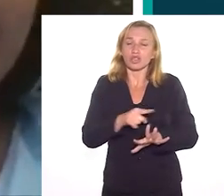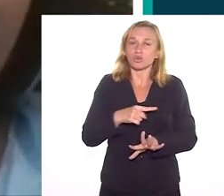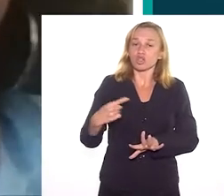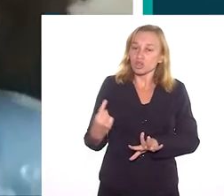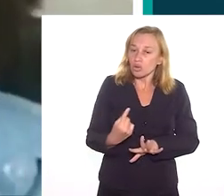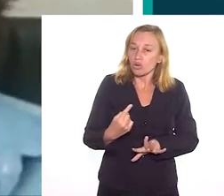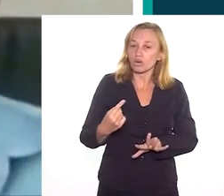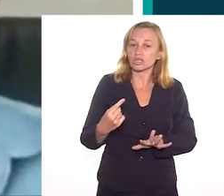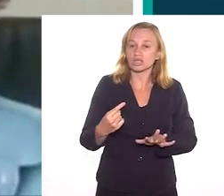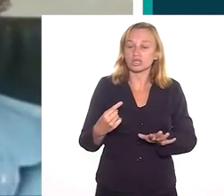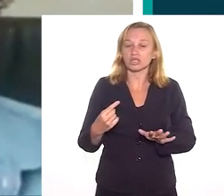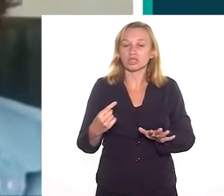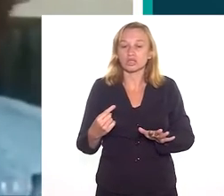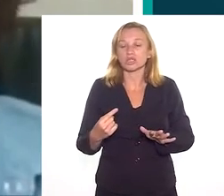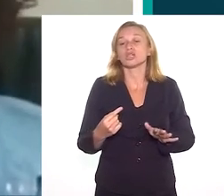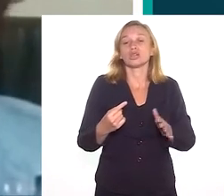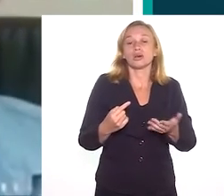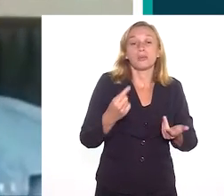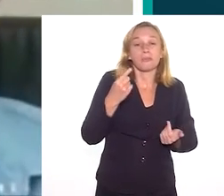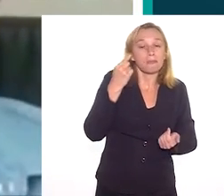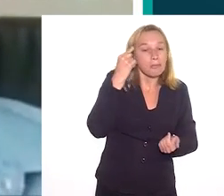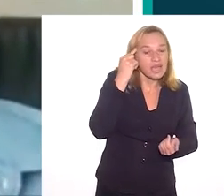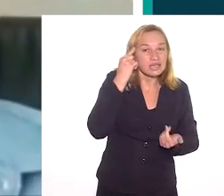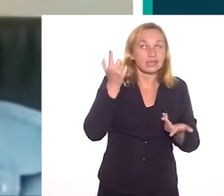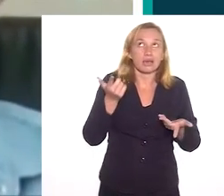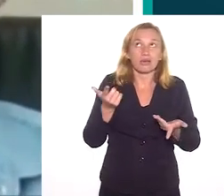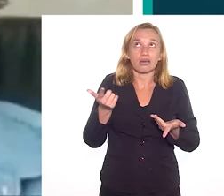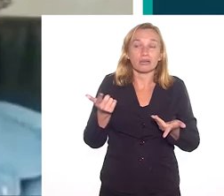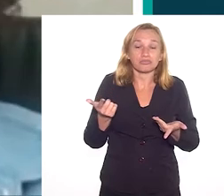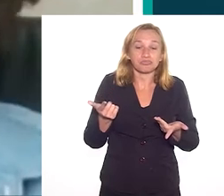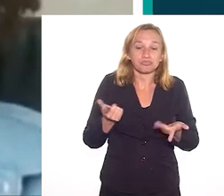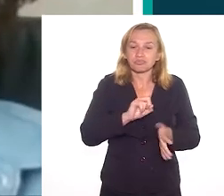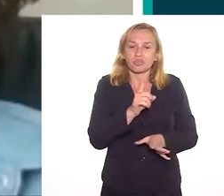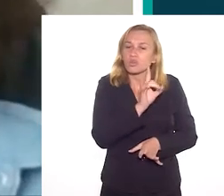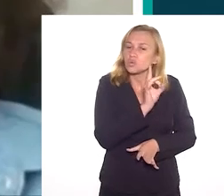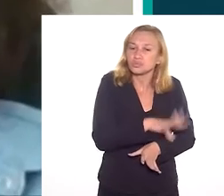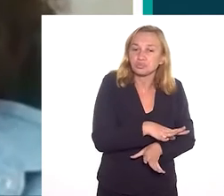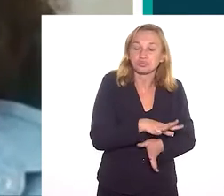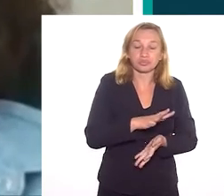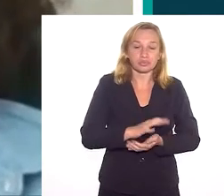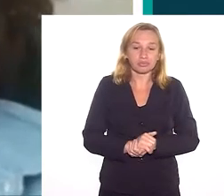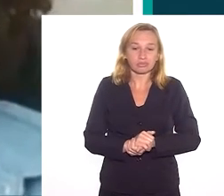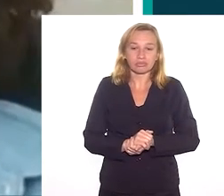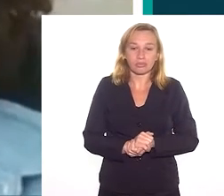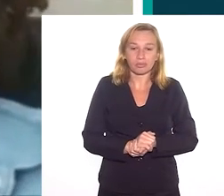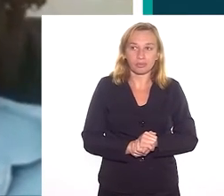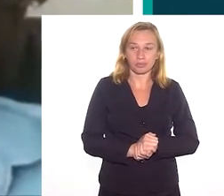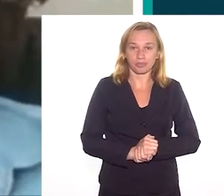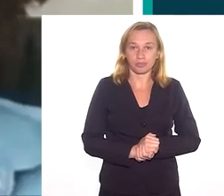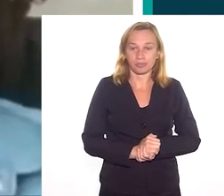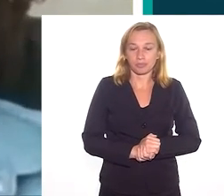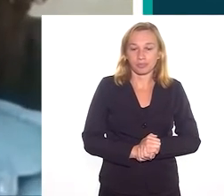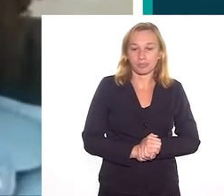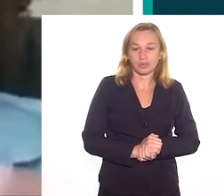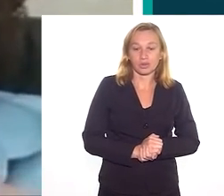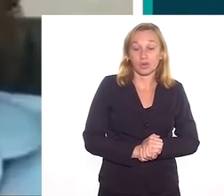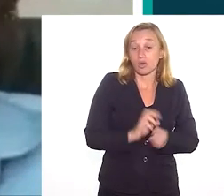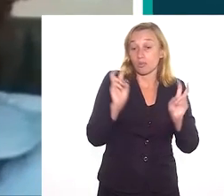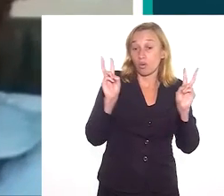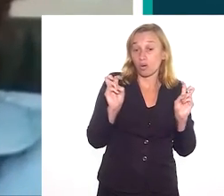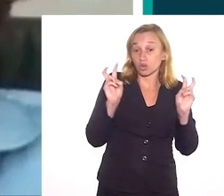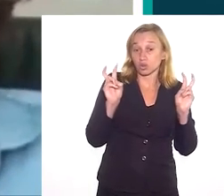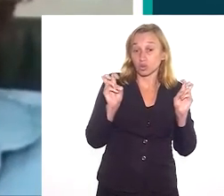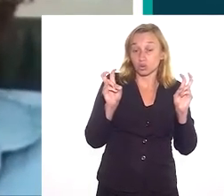E, assim, diferente do que a gente, do que a maioria, o senso comum pensa, não foi somente pela